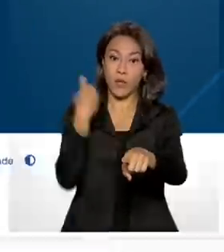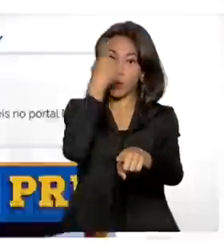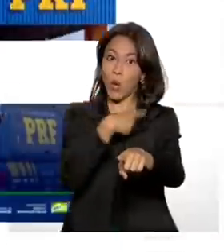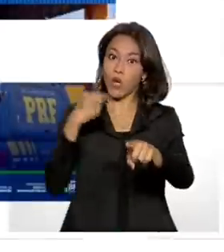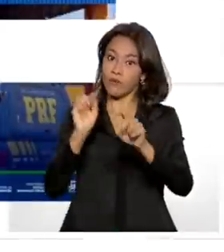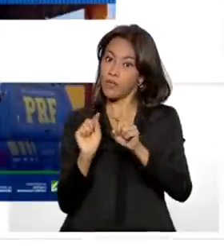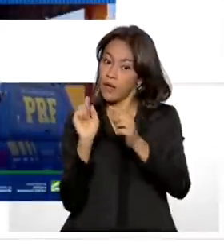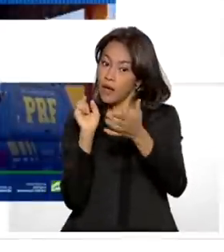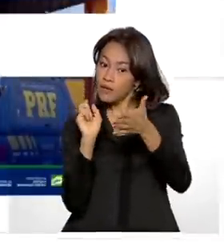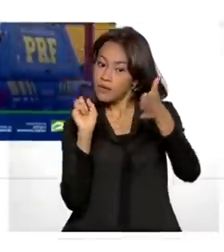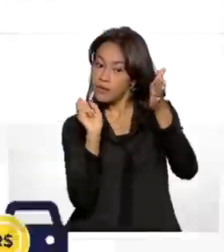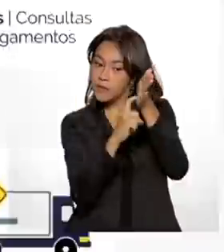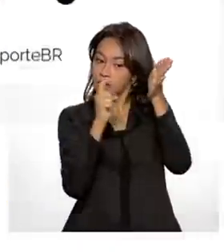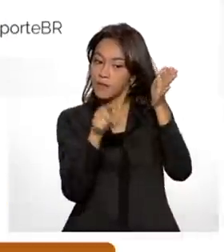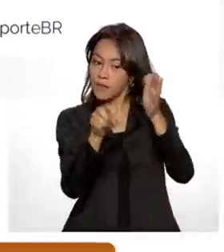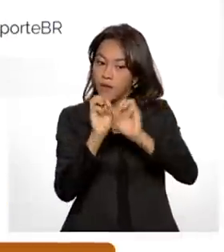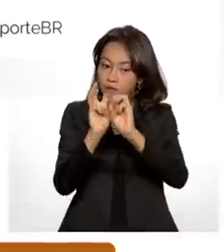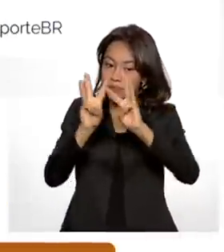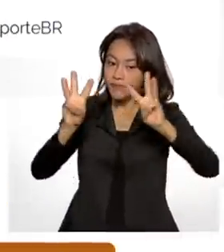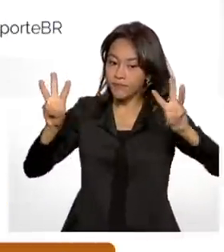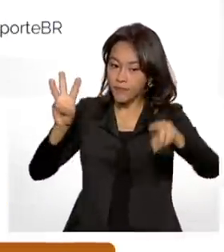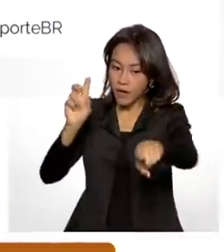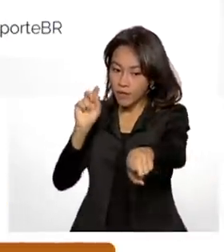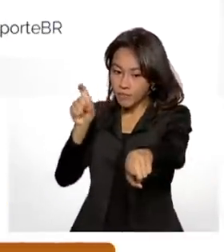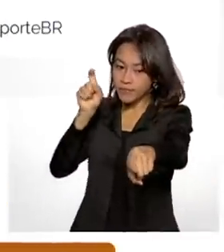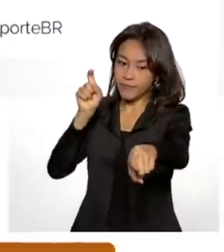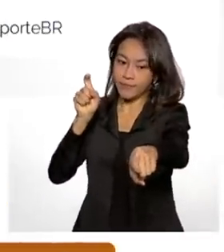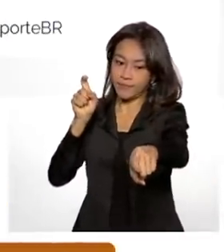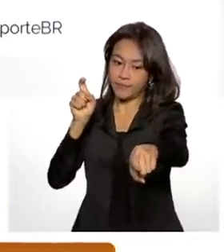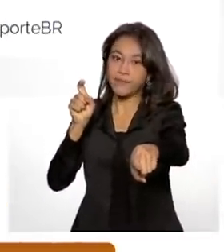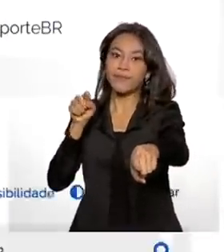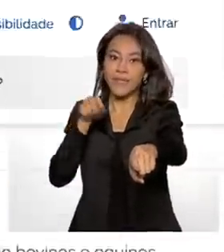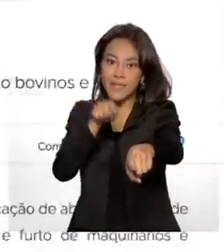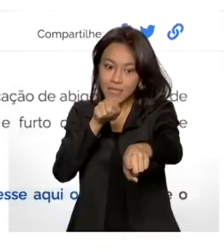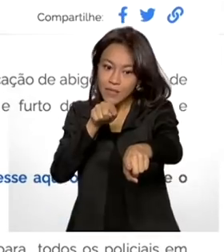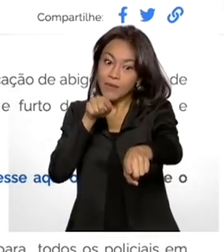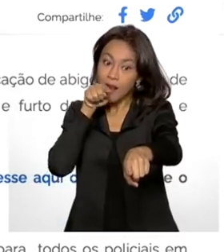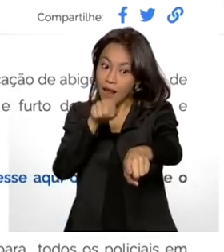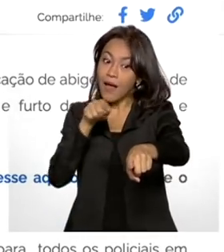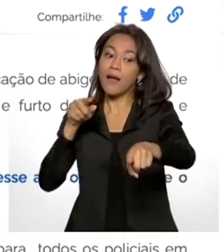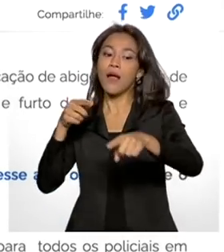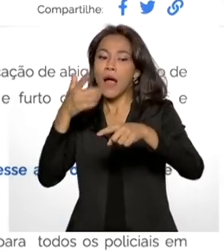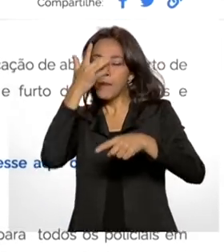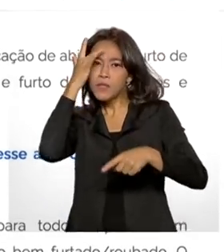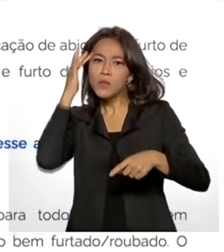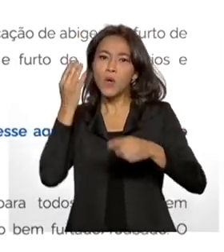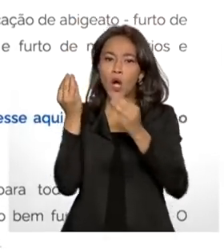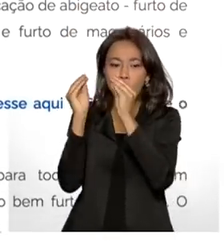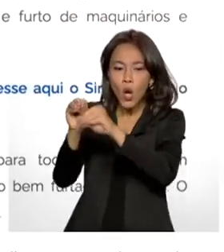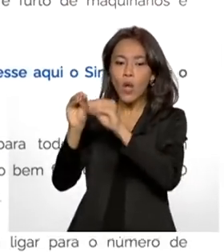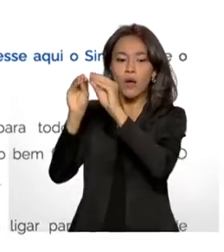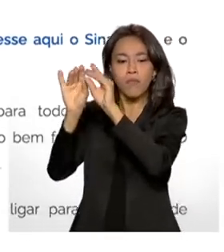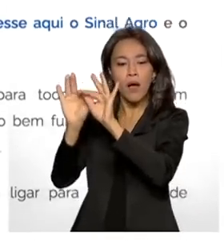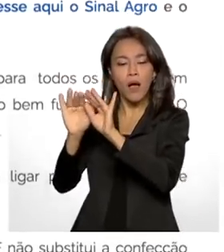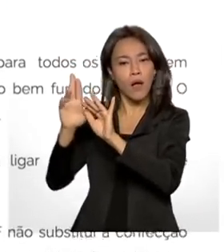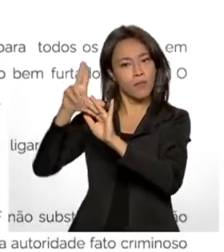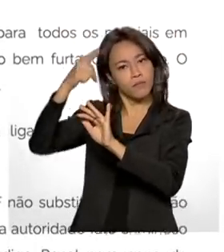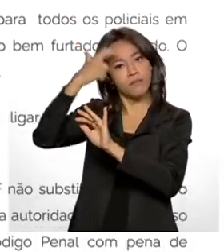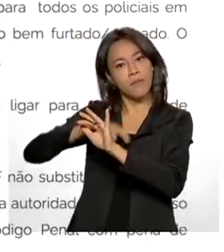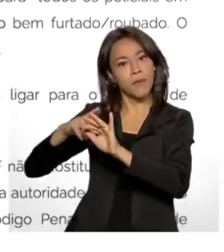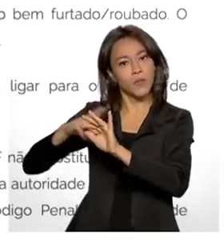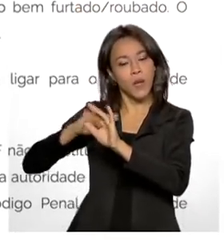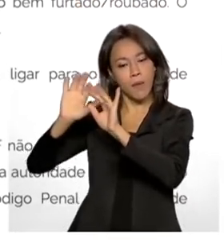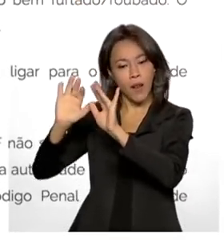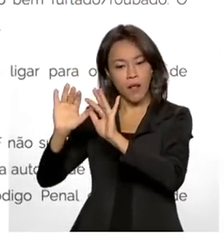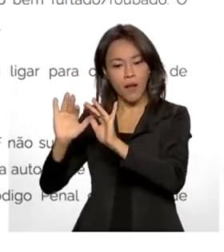preciso acessar o site da PRF e clicar no ícone Sinal Agro. Lá, o produtor digita os dados pessoais e dos